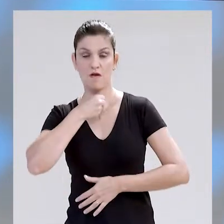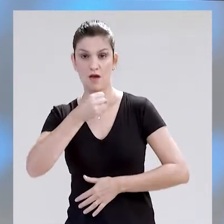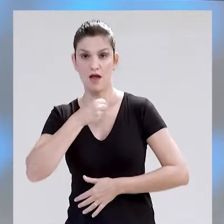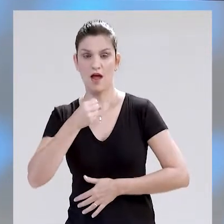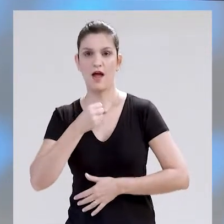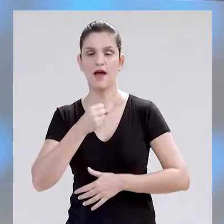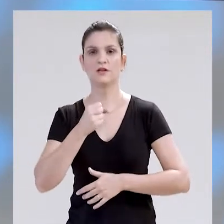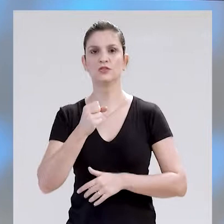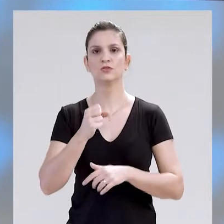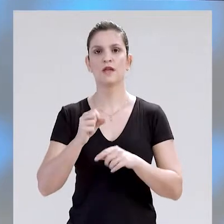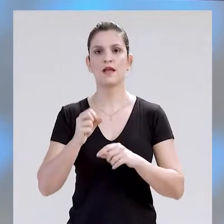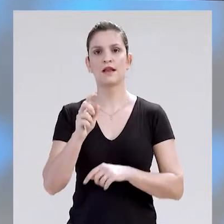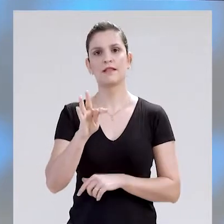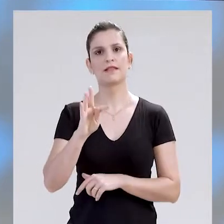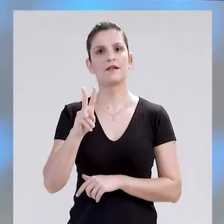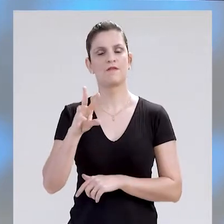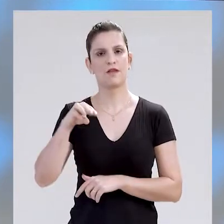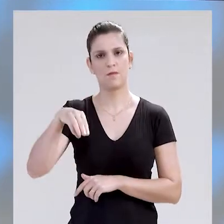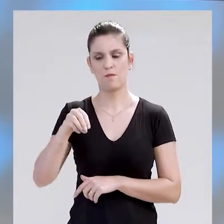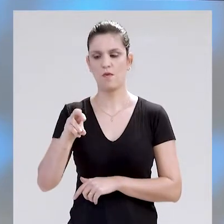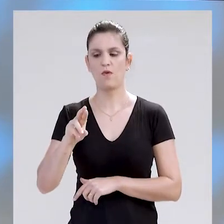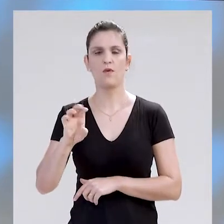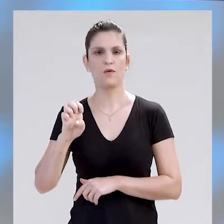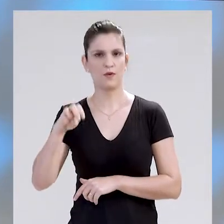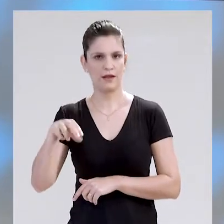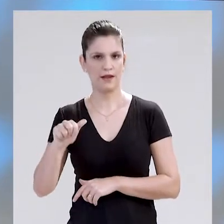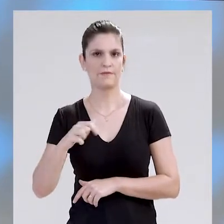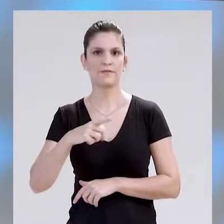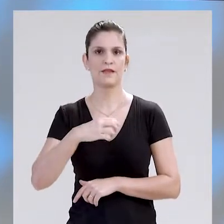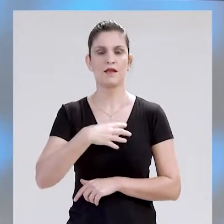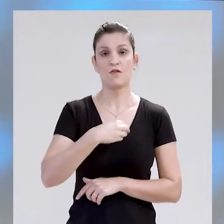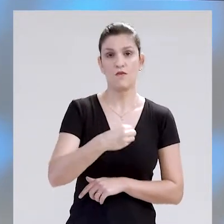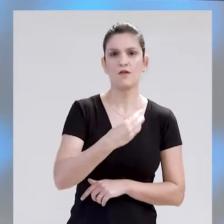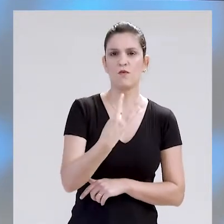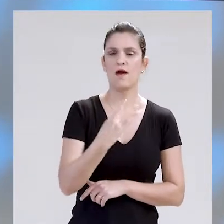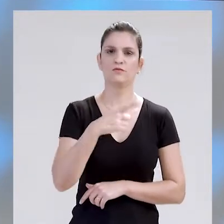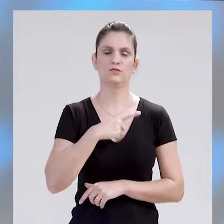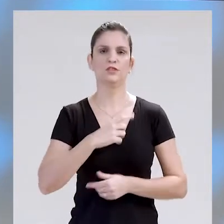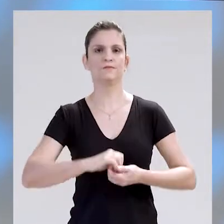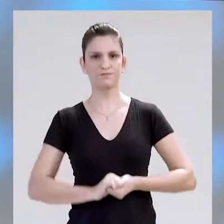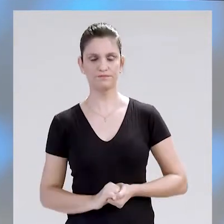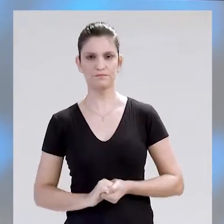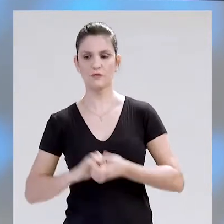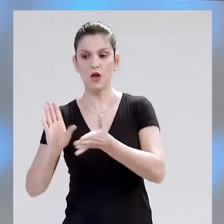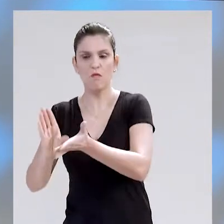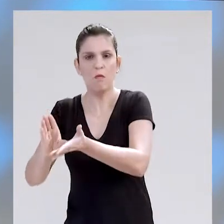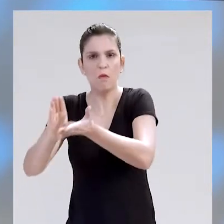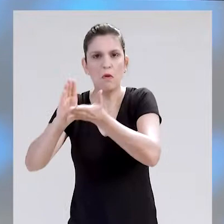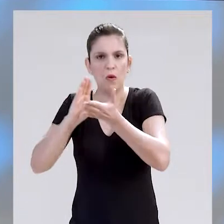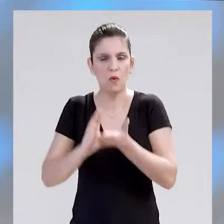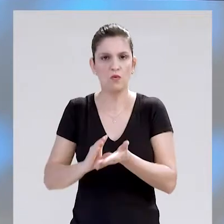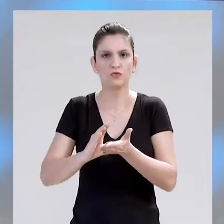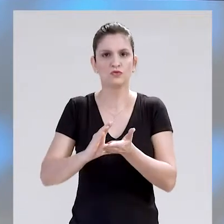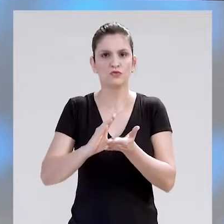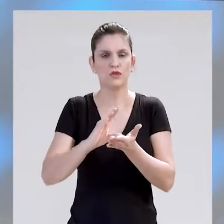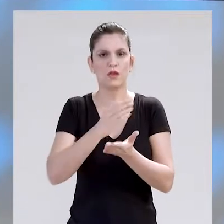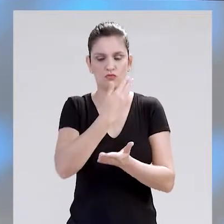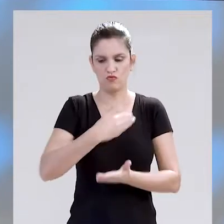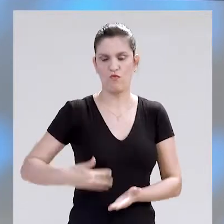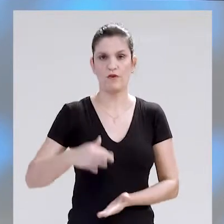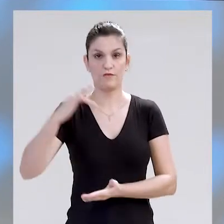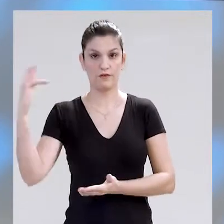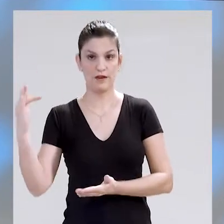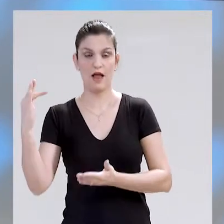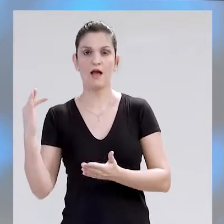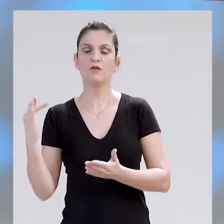jornais, rádios e a TV Morena. Pierre deixa a esposa Mirna e quatro filhos. Recursos do Auxílio Federal